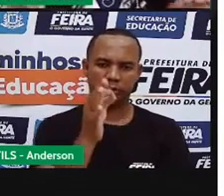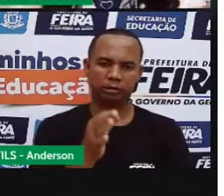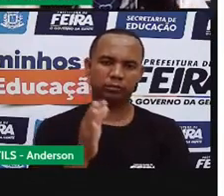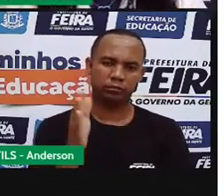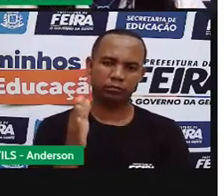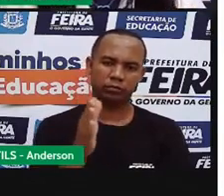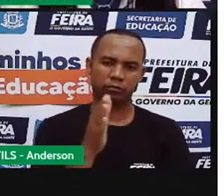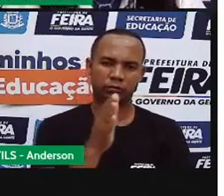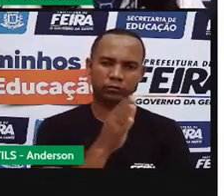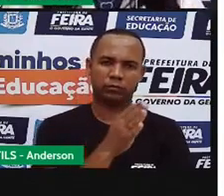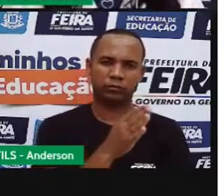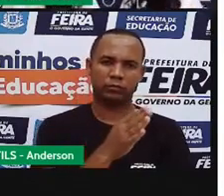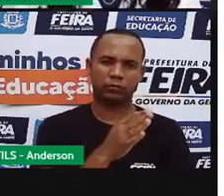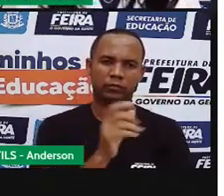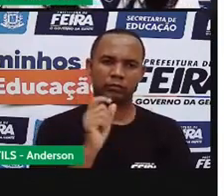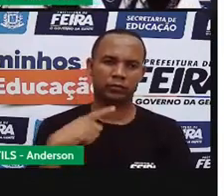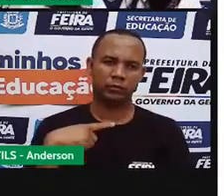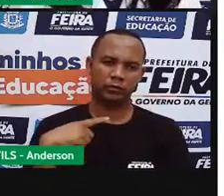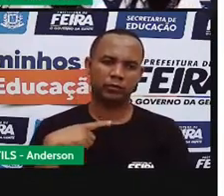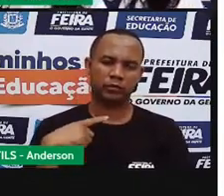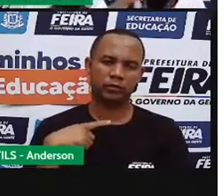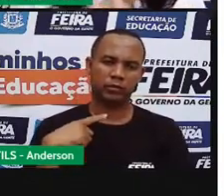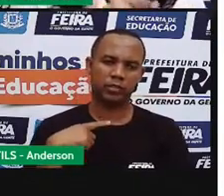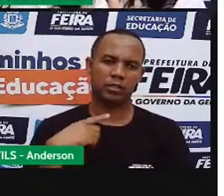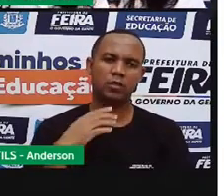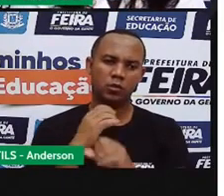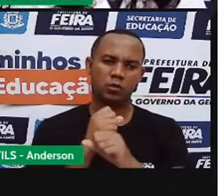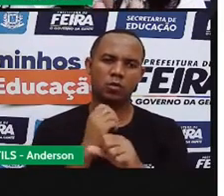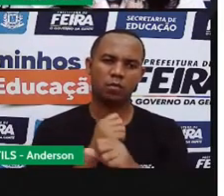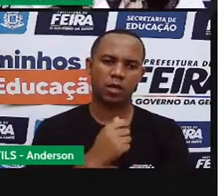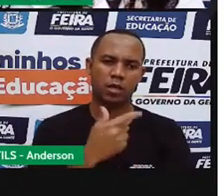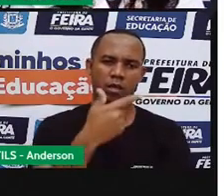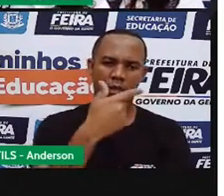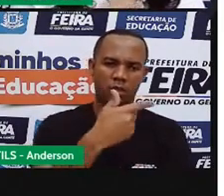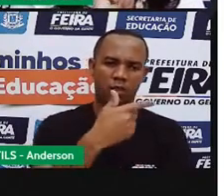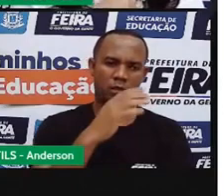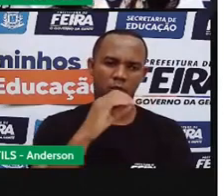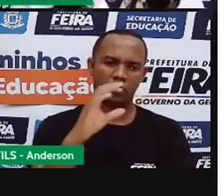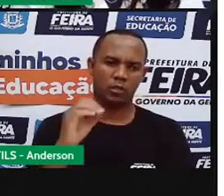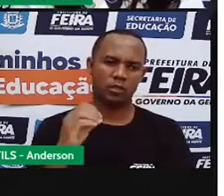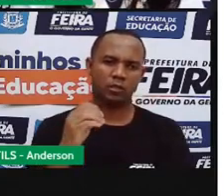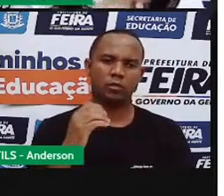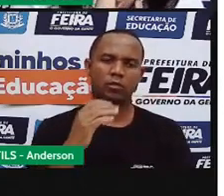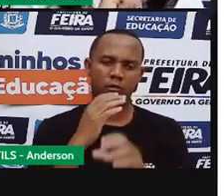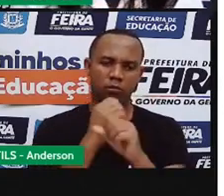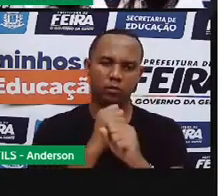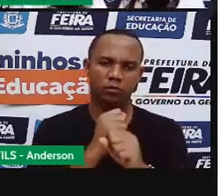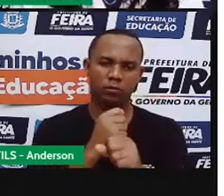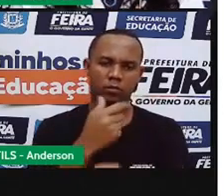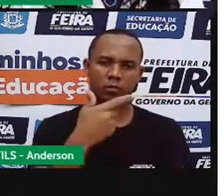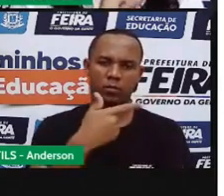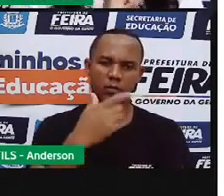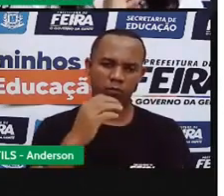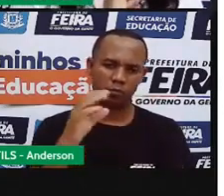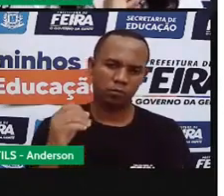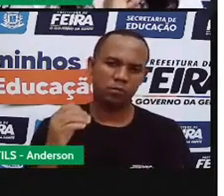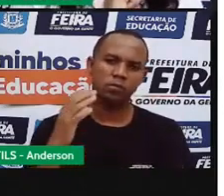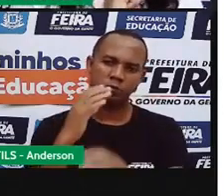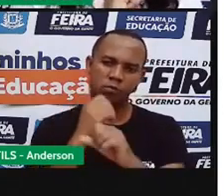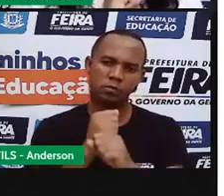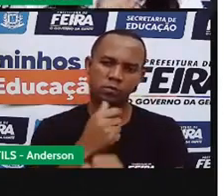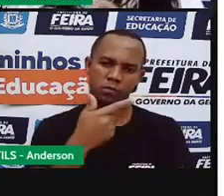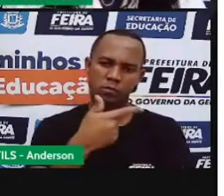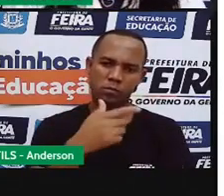cheios, dá 200 ml, é só você somar 200 mais 200 mais 200 mais